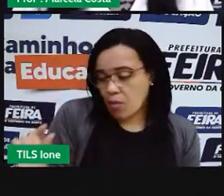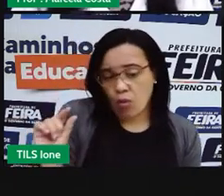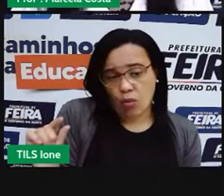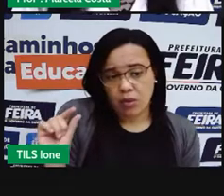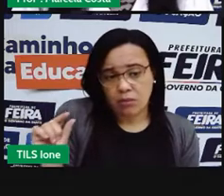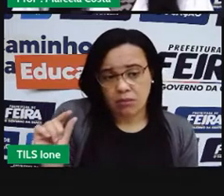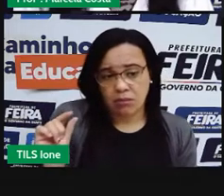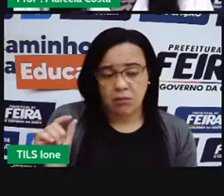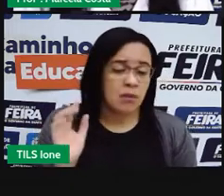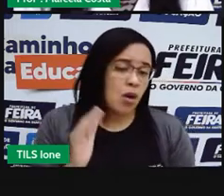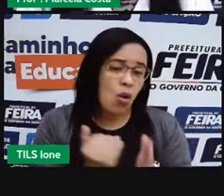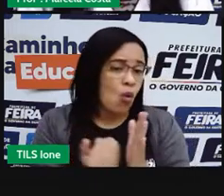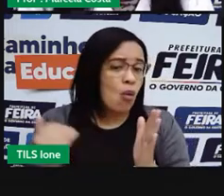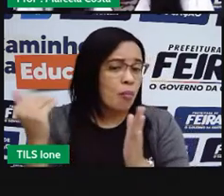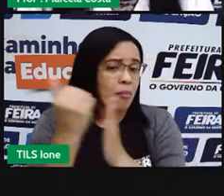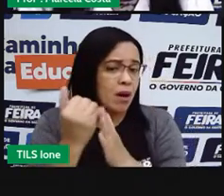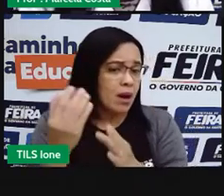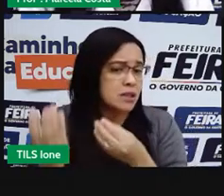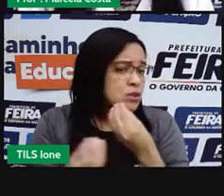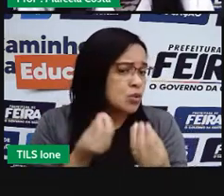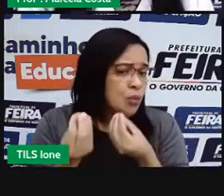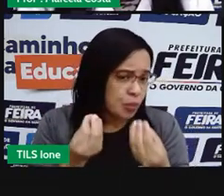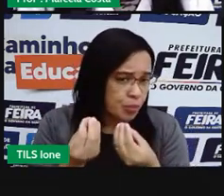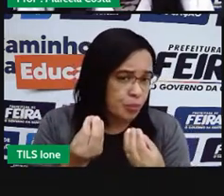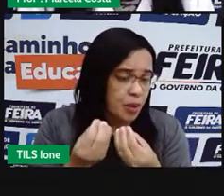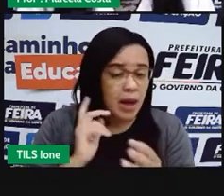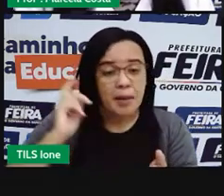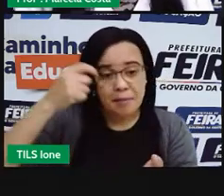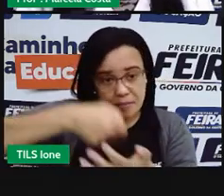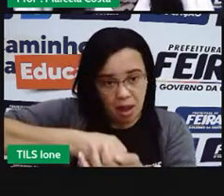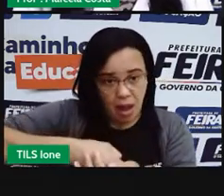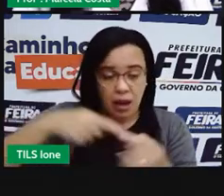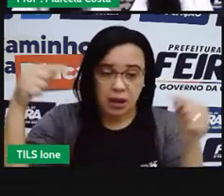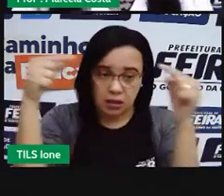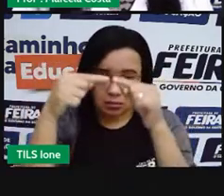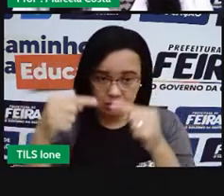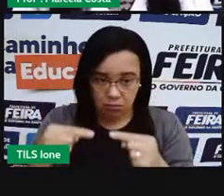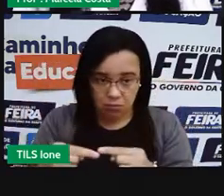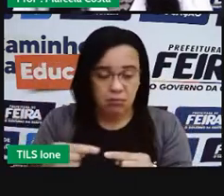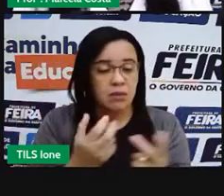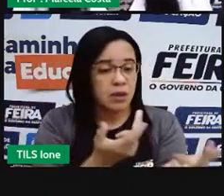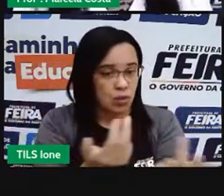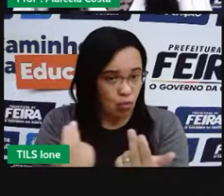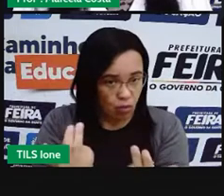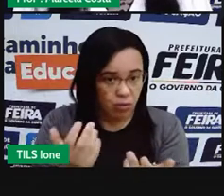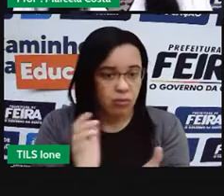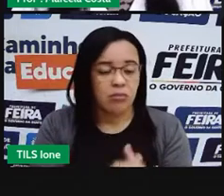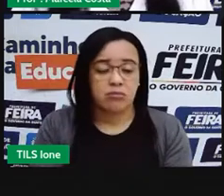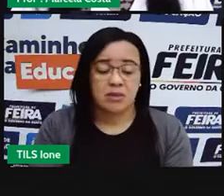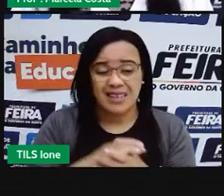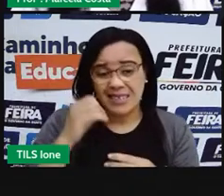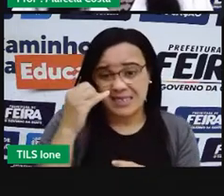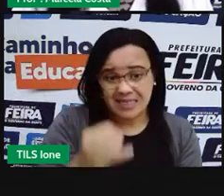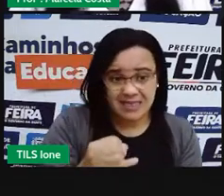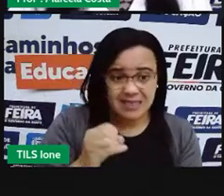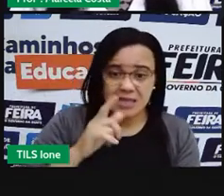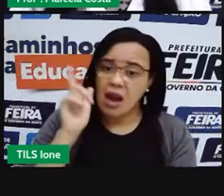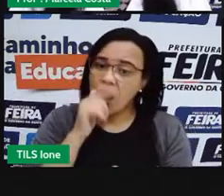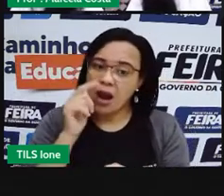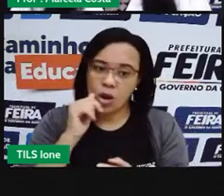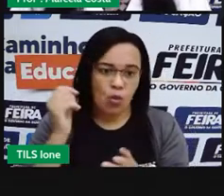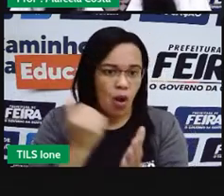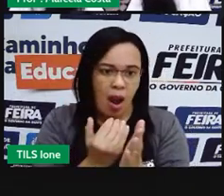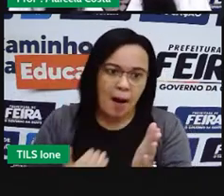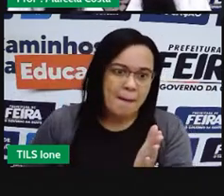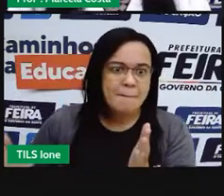que vai estar me relacionando a um valor mínimo de pagamento. Mas se você passa daquele valor, você vai pagar